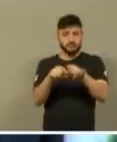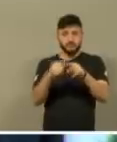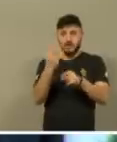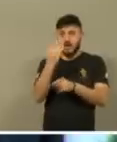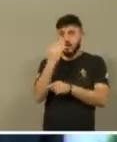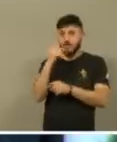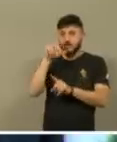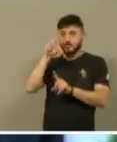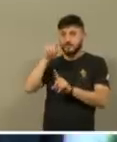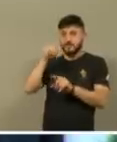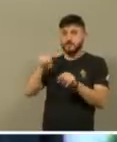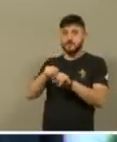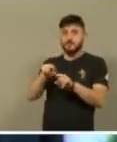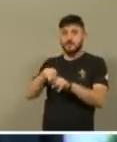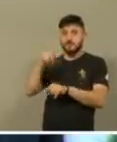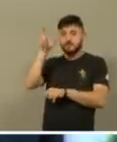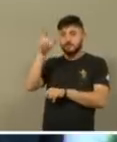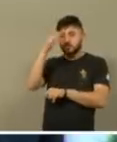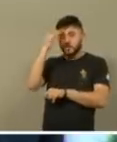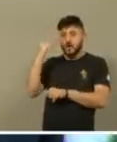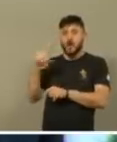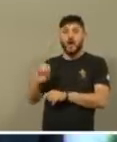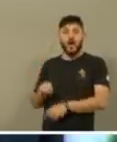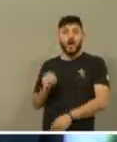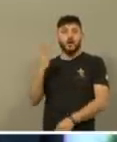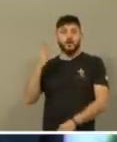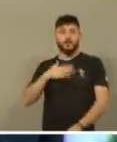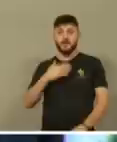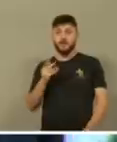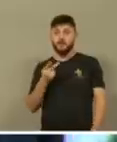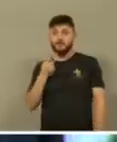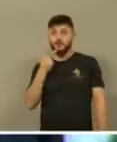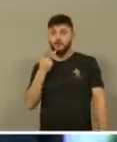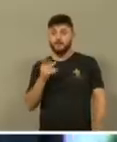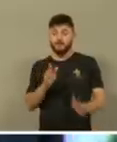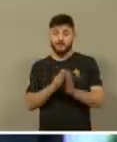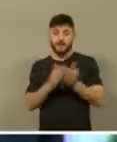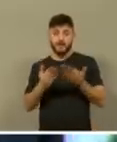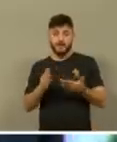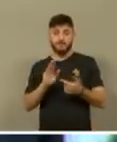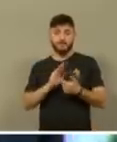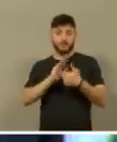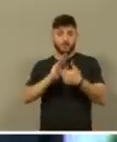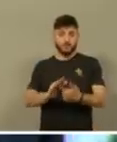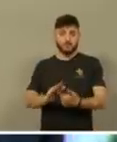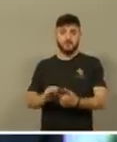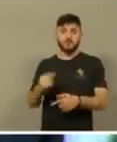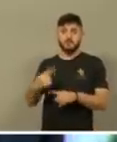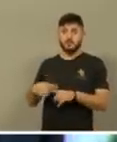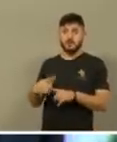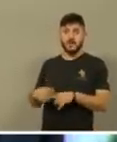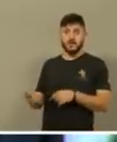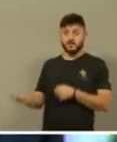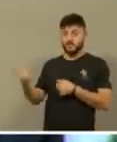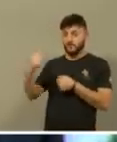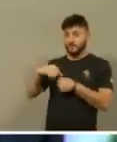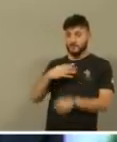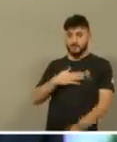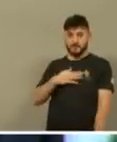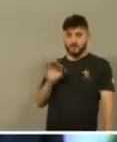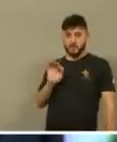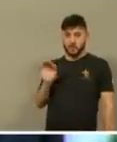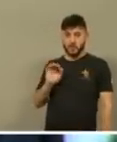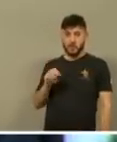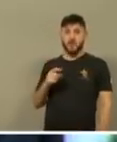para quem come, assim acontece com a minha palavra, que sai da minha boca, ela não volta para mim, sem